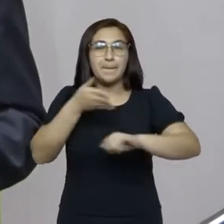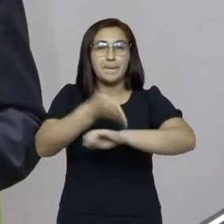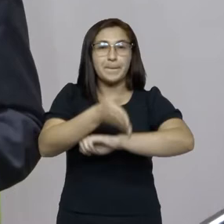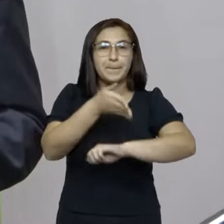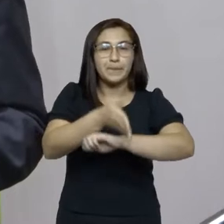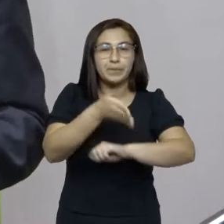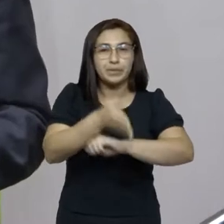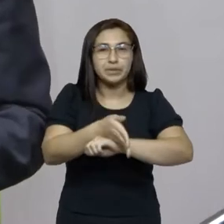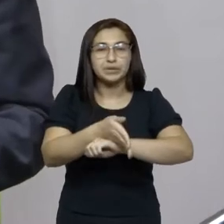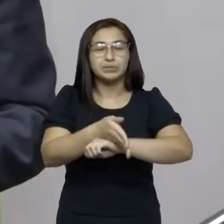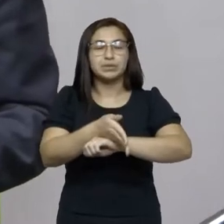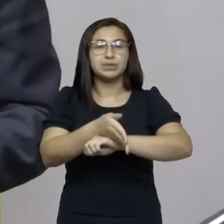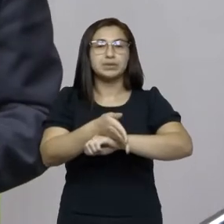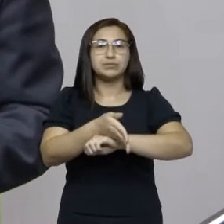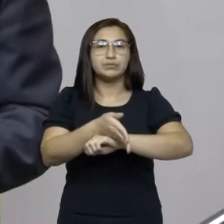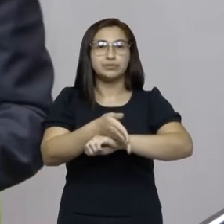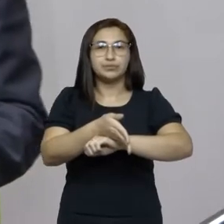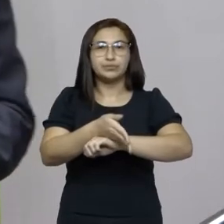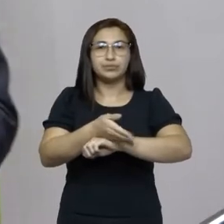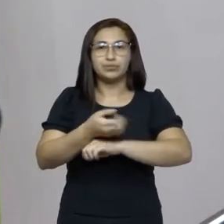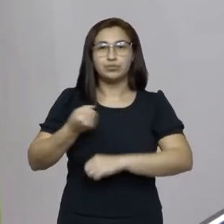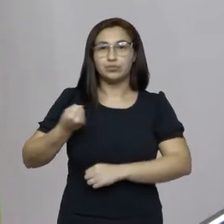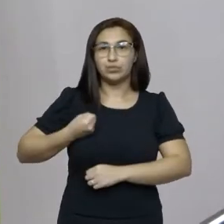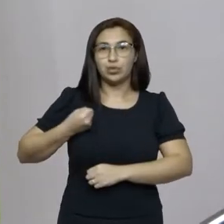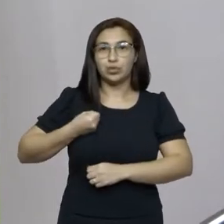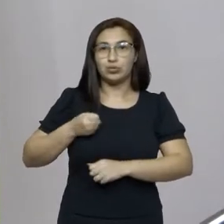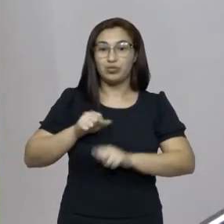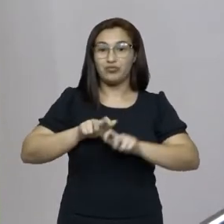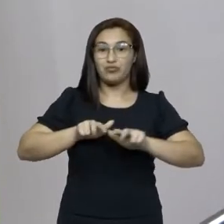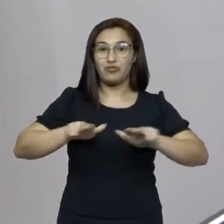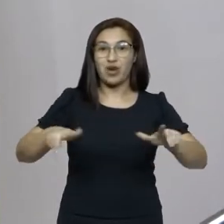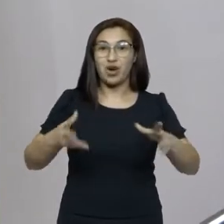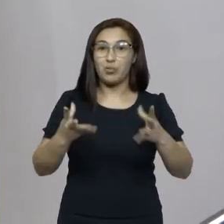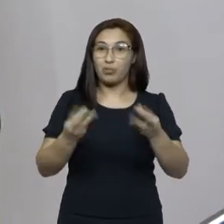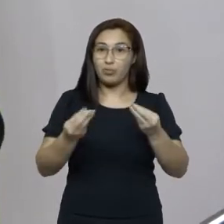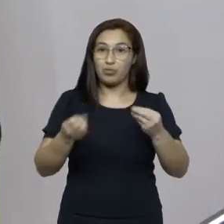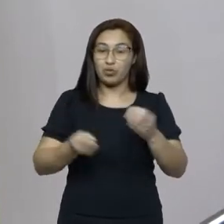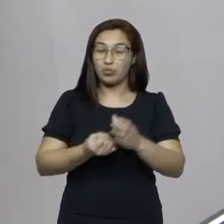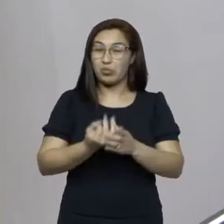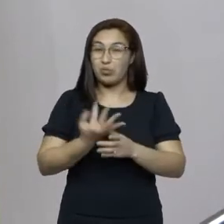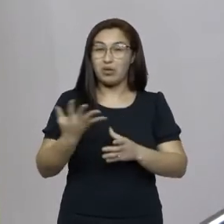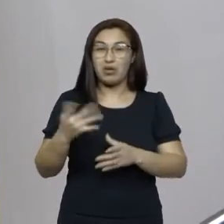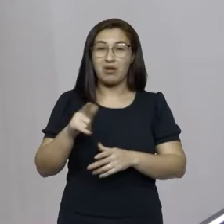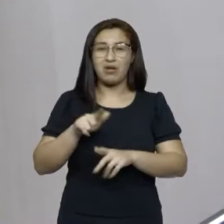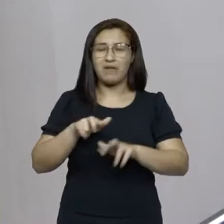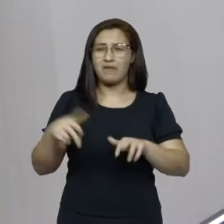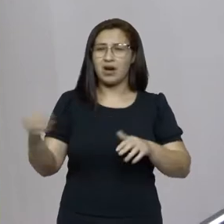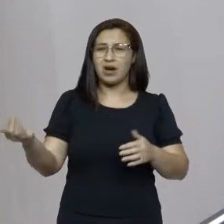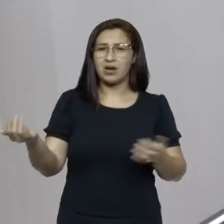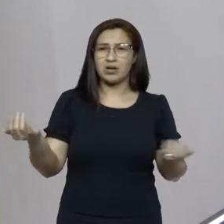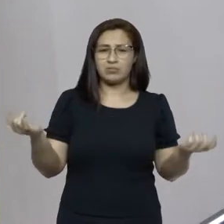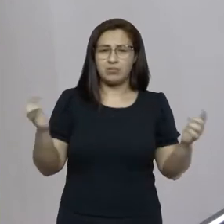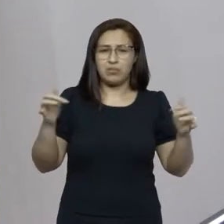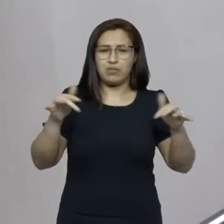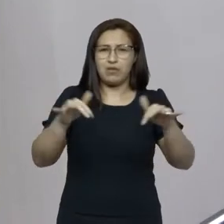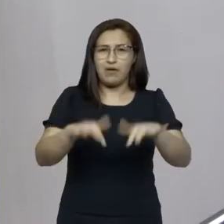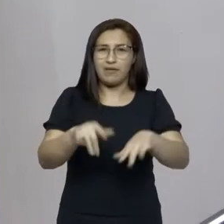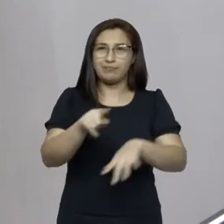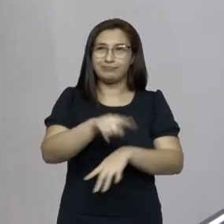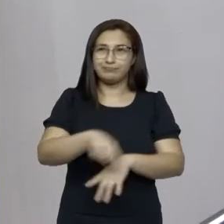extremamente numerosa de jovens advindos de várias regiões do nosso Estado